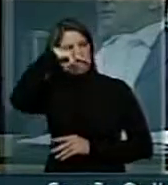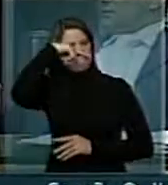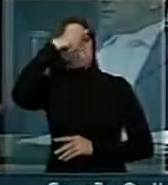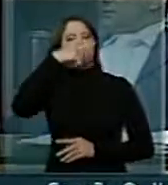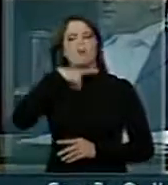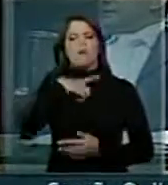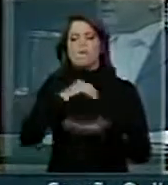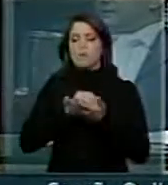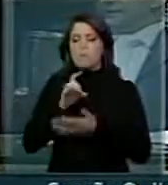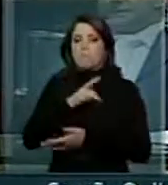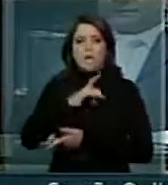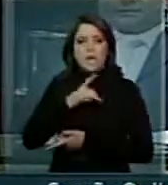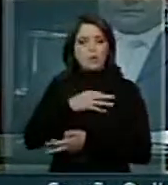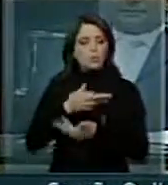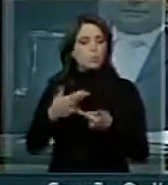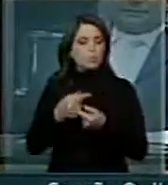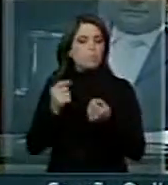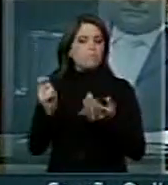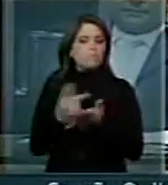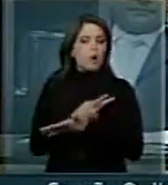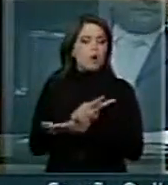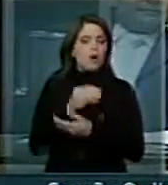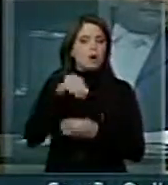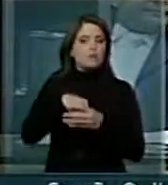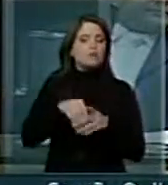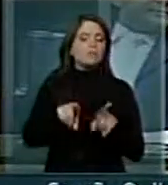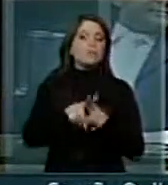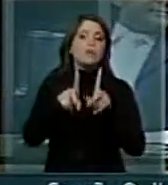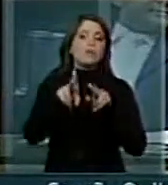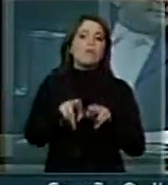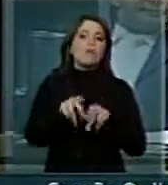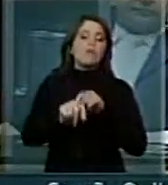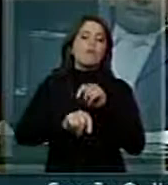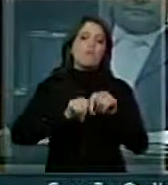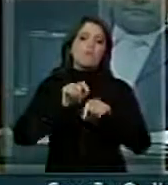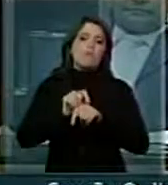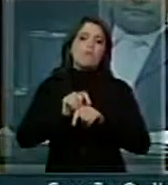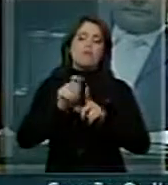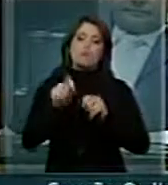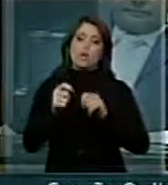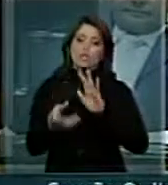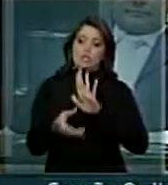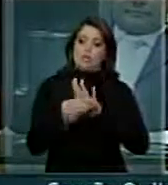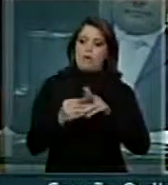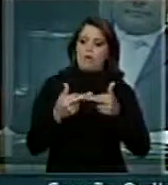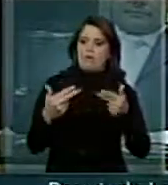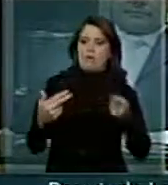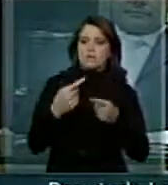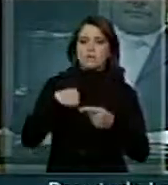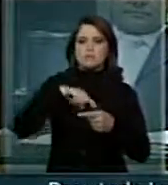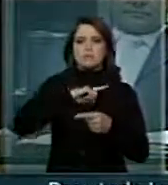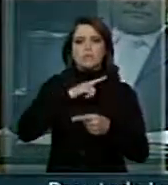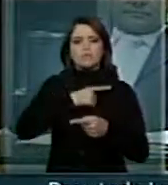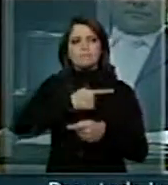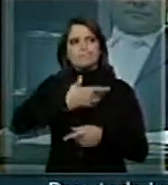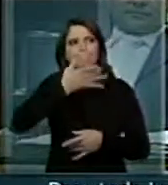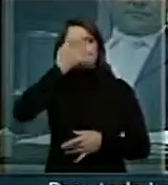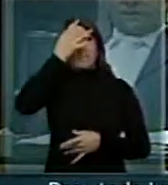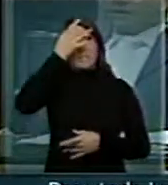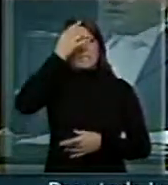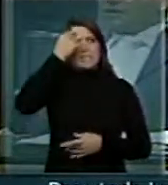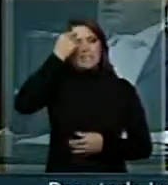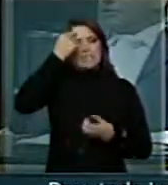insegurança, o medo, podem ser também um elemento para que nós pensemos